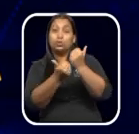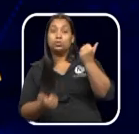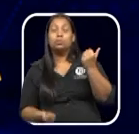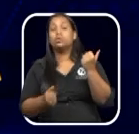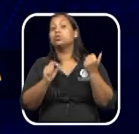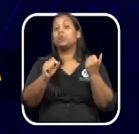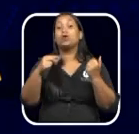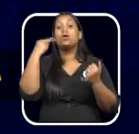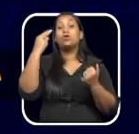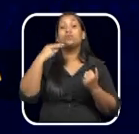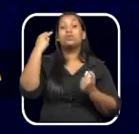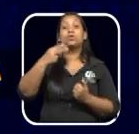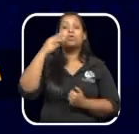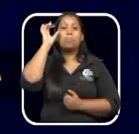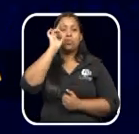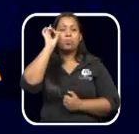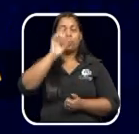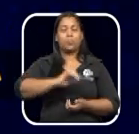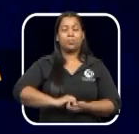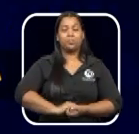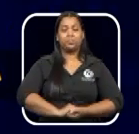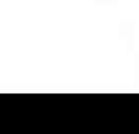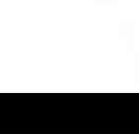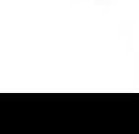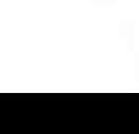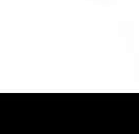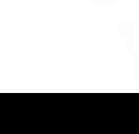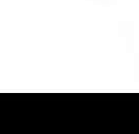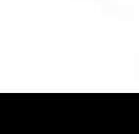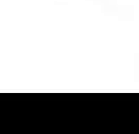E o suplente da Comissão é o vereador Bruno Moura.